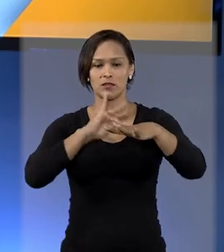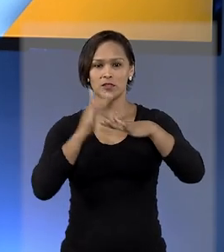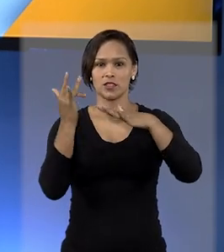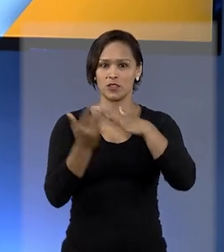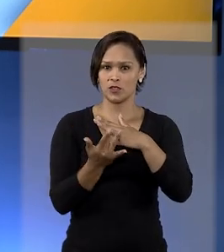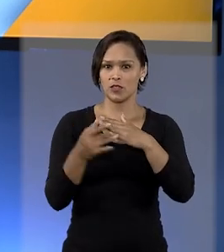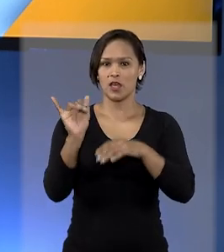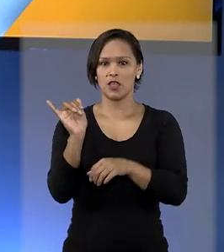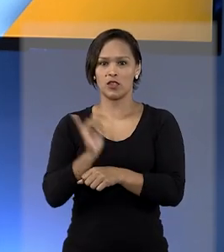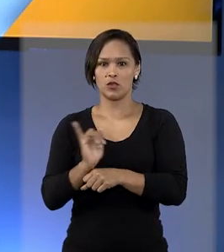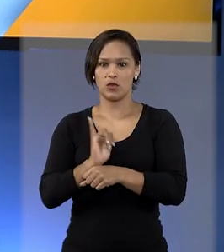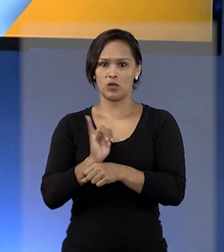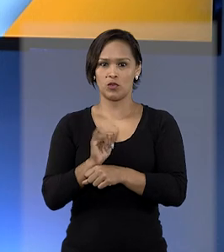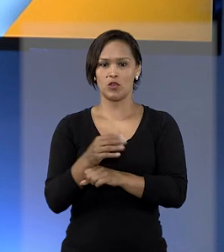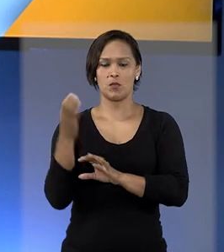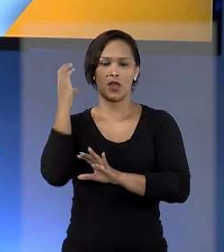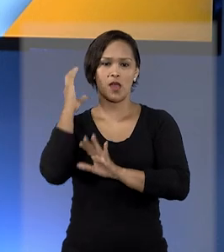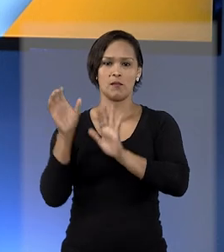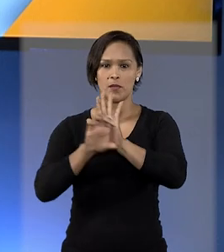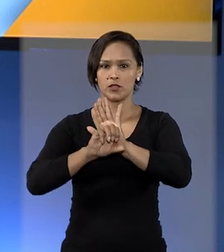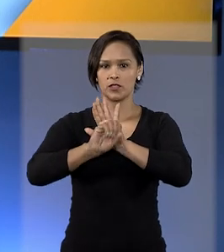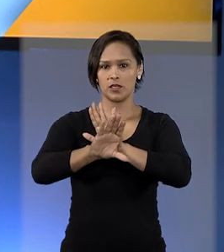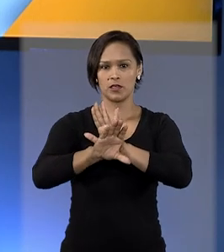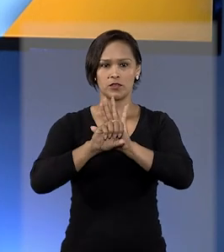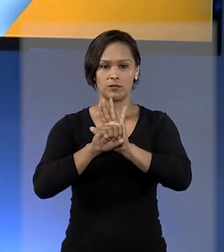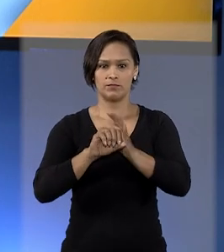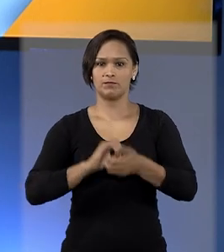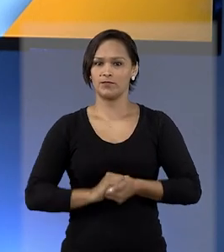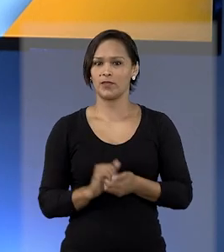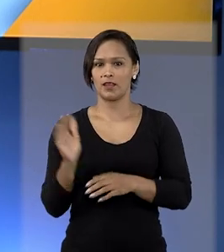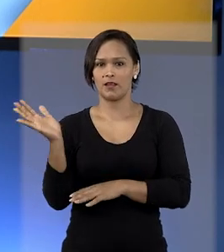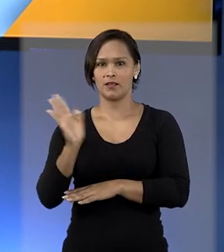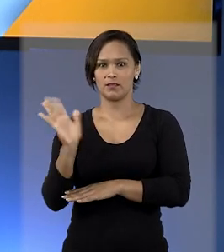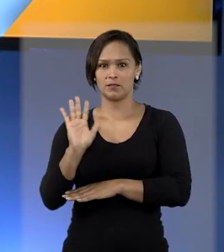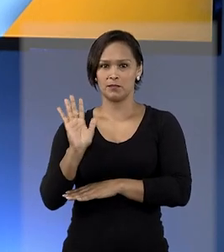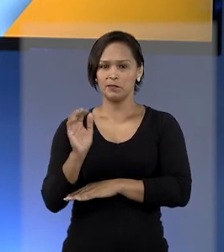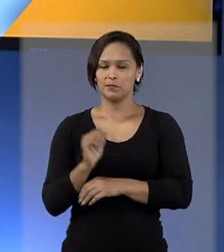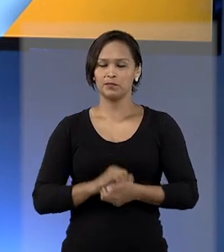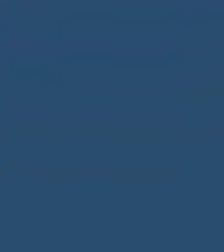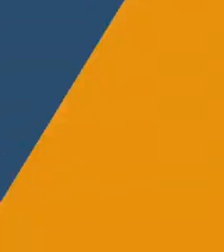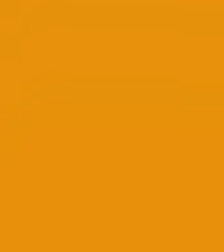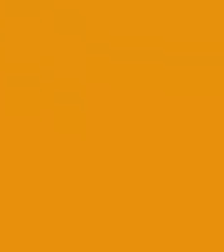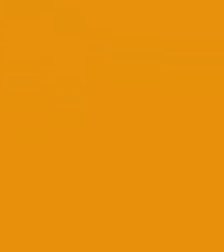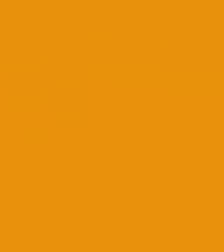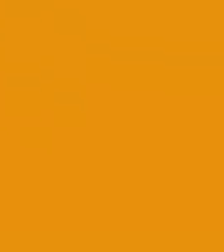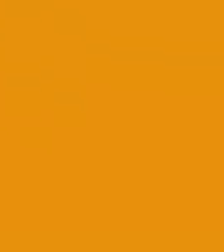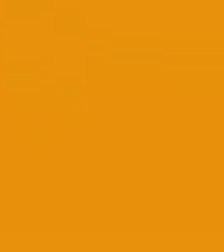no YouTube e nas plataformas de podcast. Até a próxima semana. Tchau, tchau!